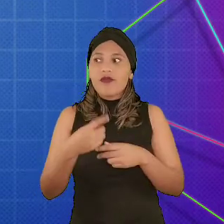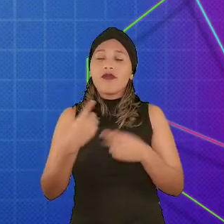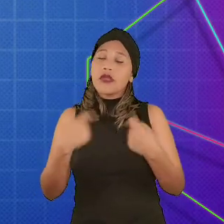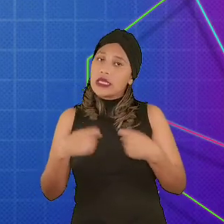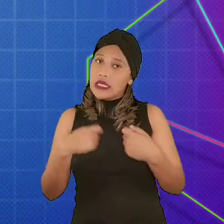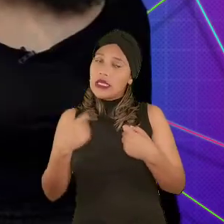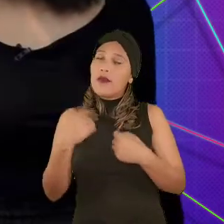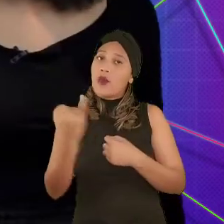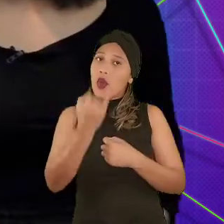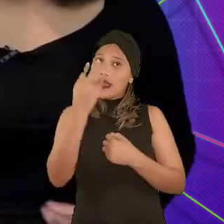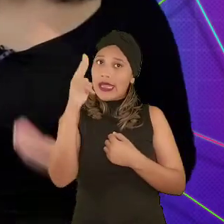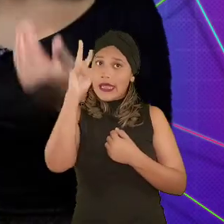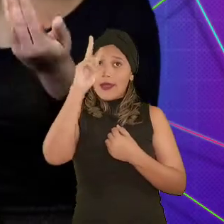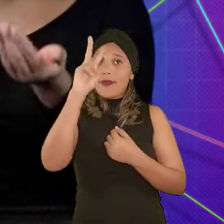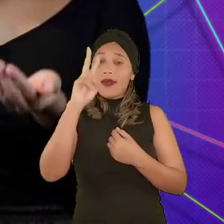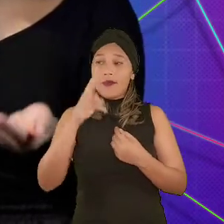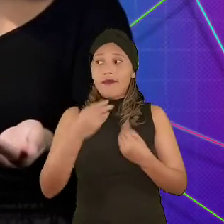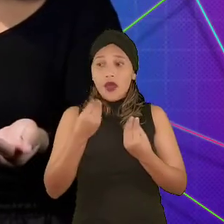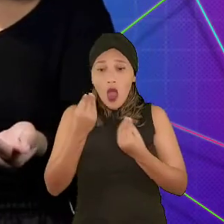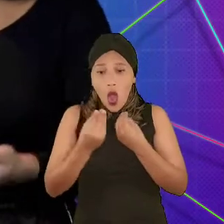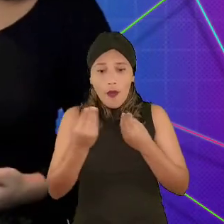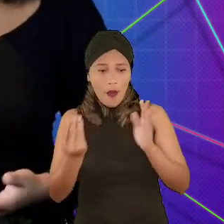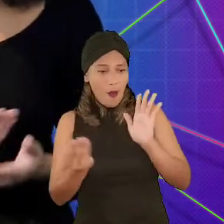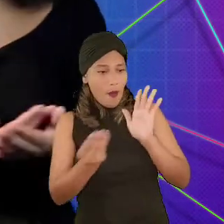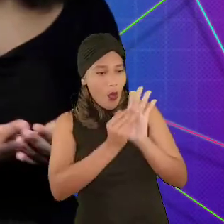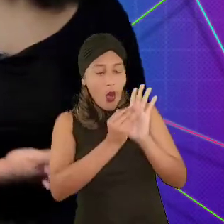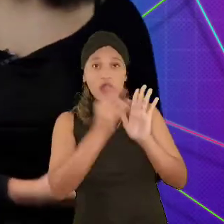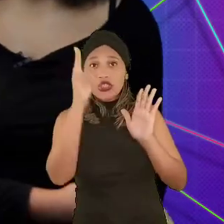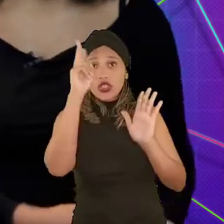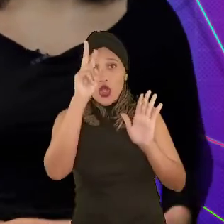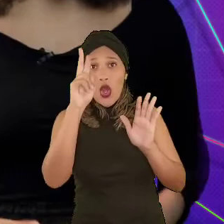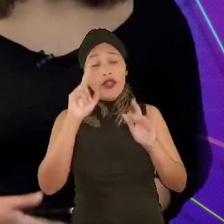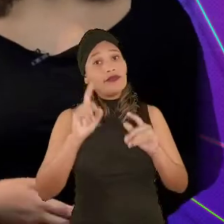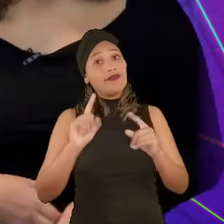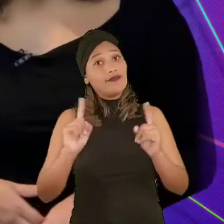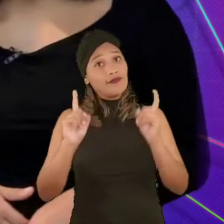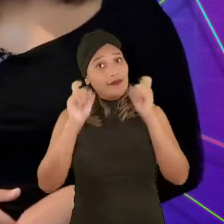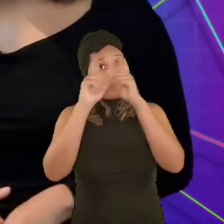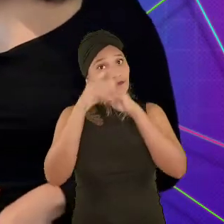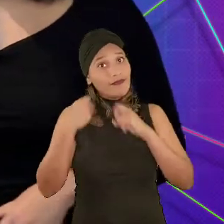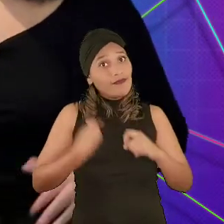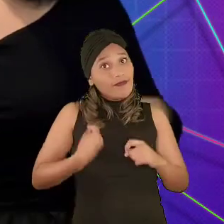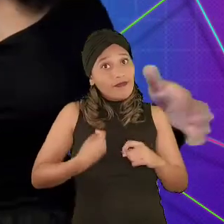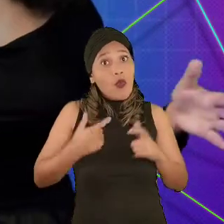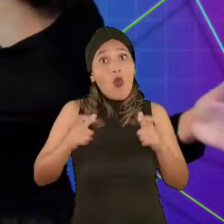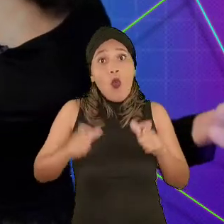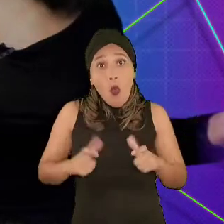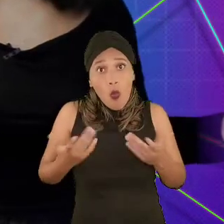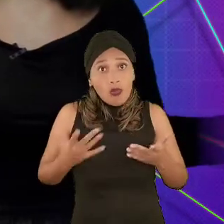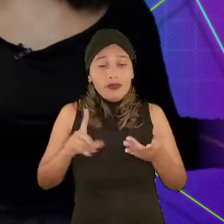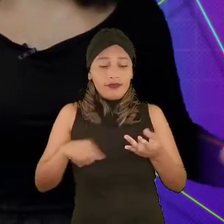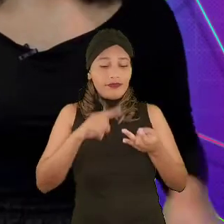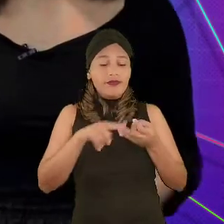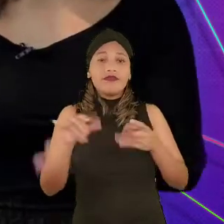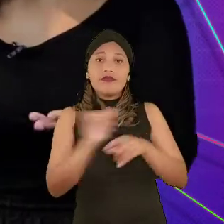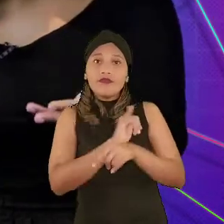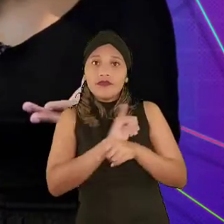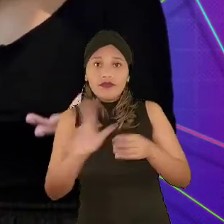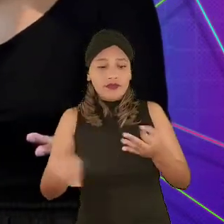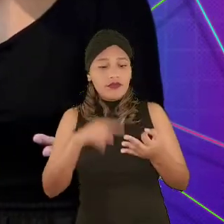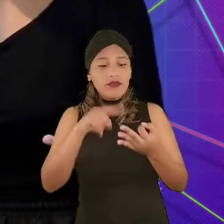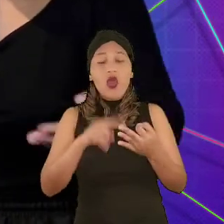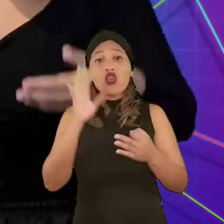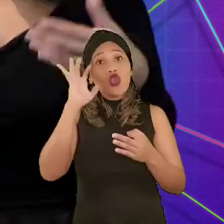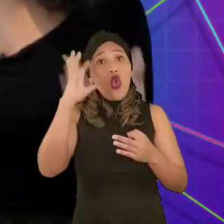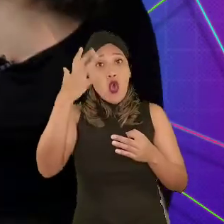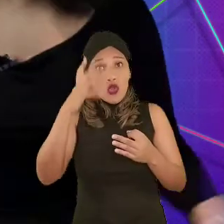algumas coisas, como encaixá-los na história, o nível de dificuldade no local que eles se encontram, sua mecânica, como